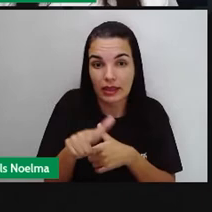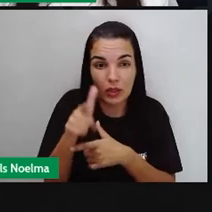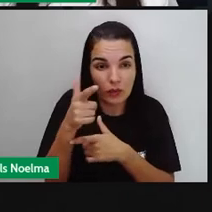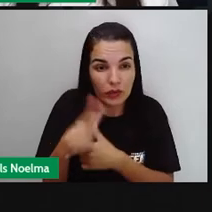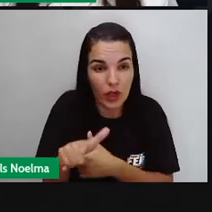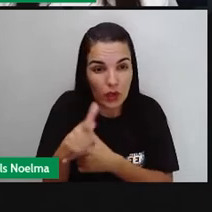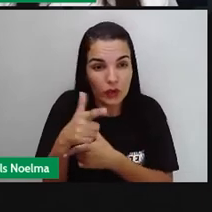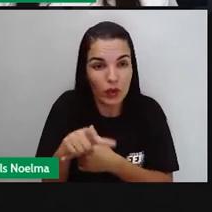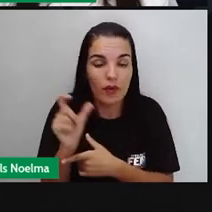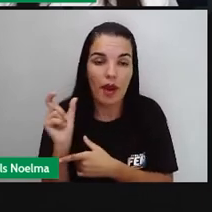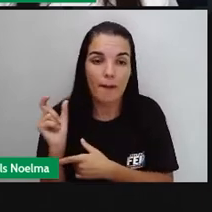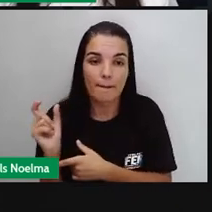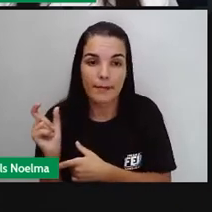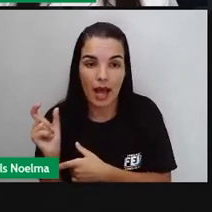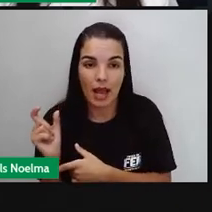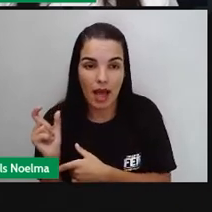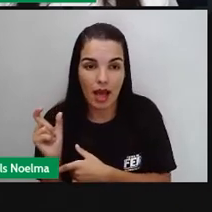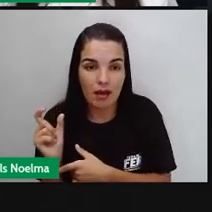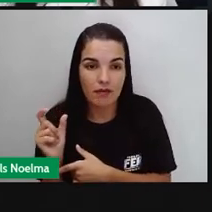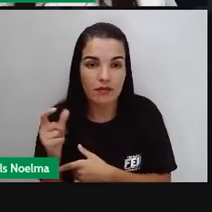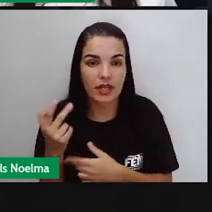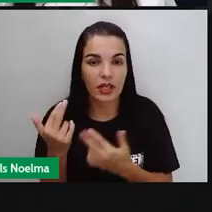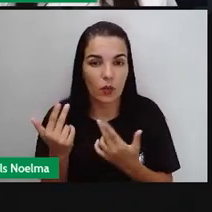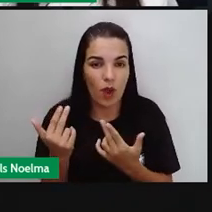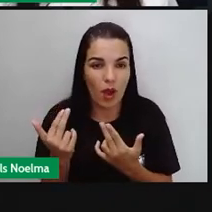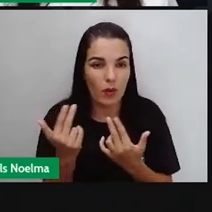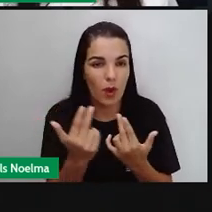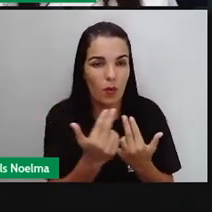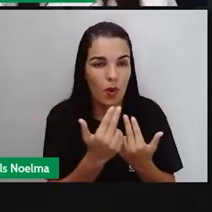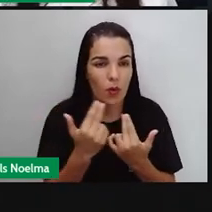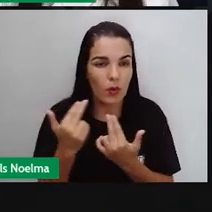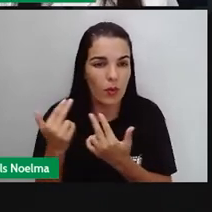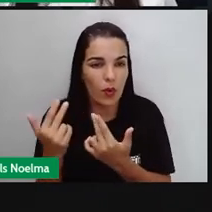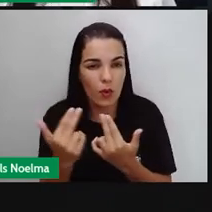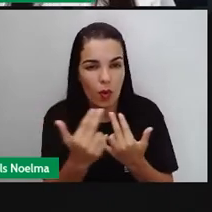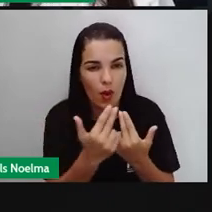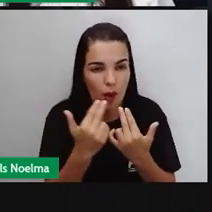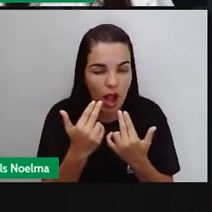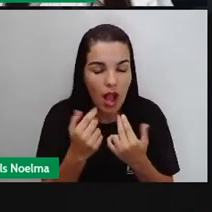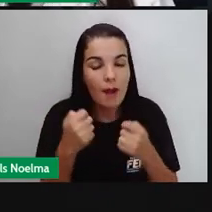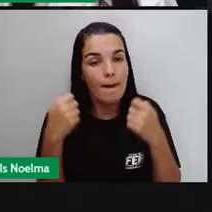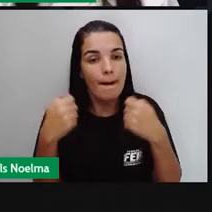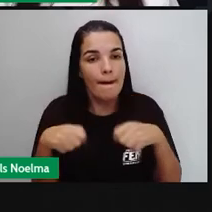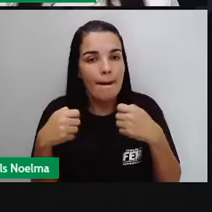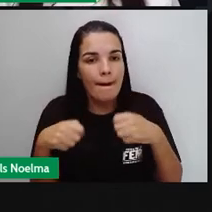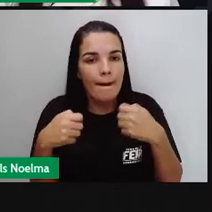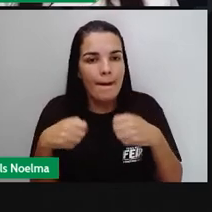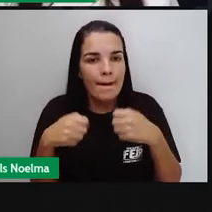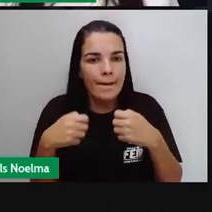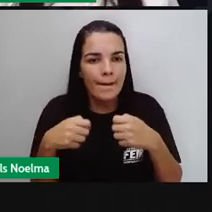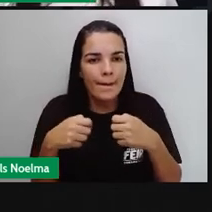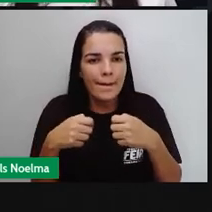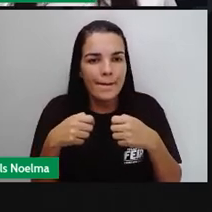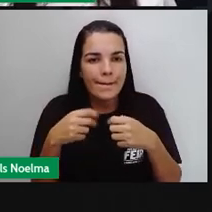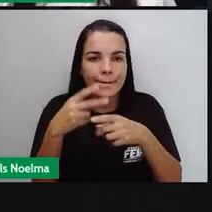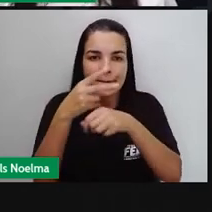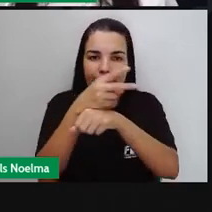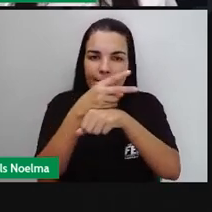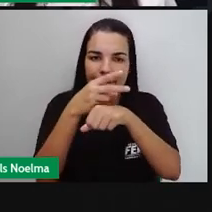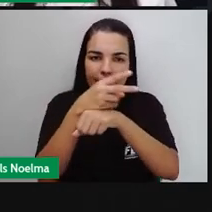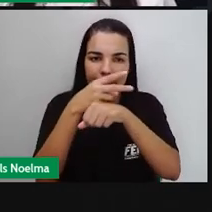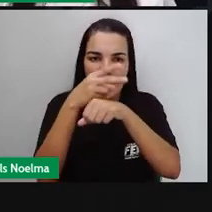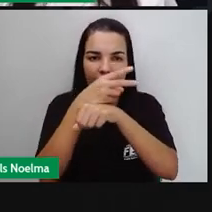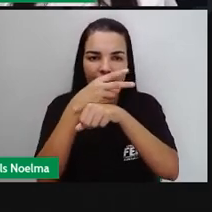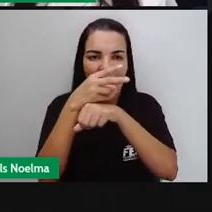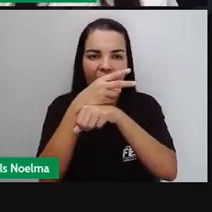dos próprios pronomes, tiver palavras mesmo repetidas, tipo a criança escrita várias vezes, ou o monstro várias vezes a